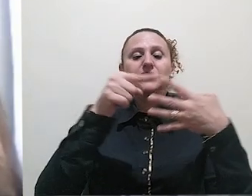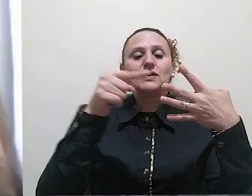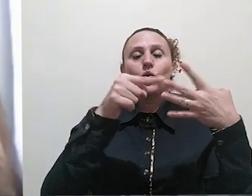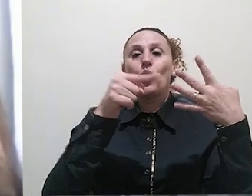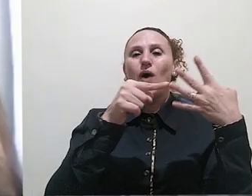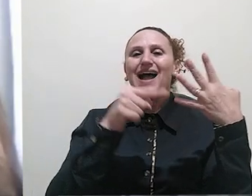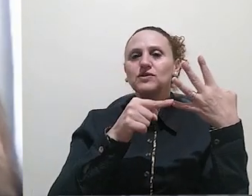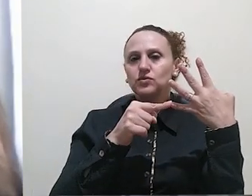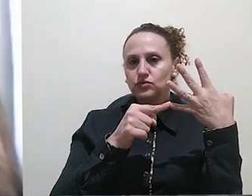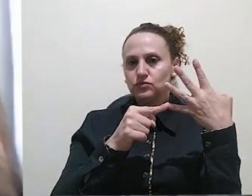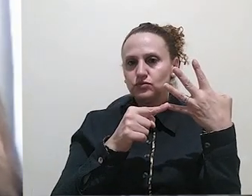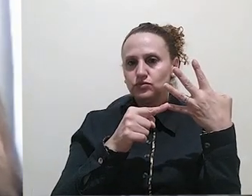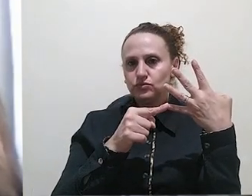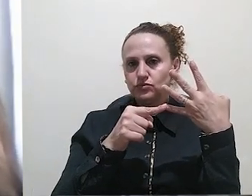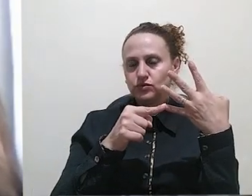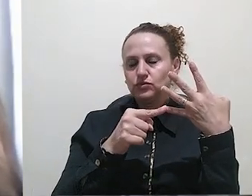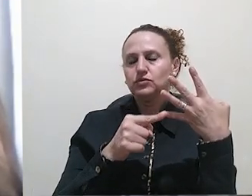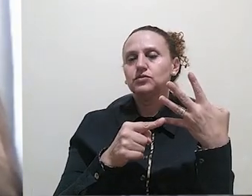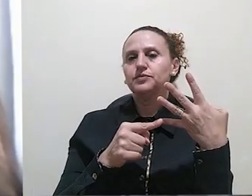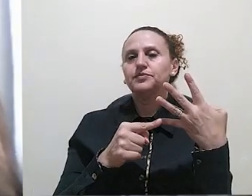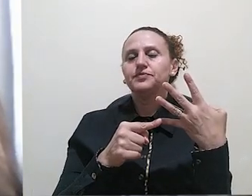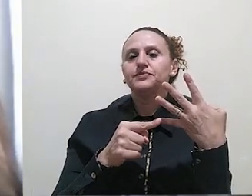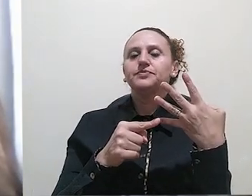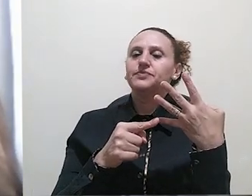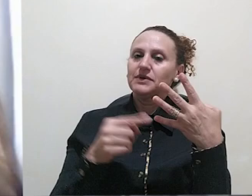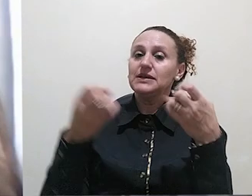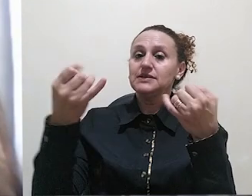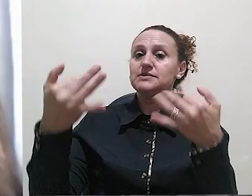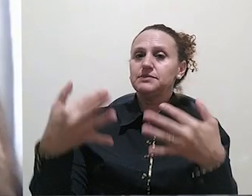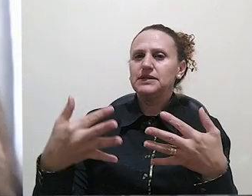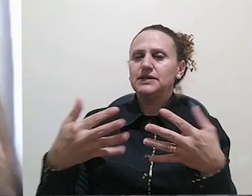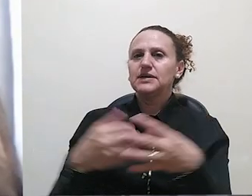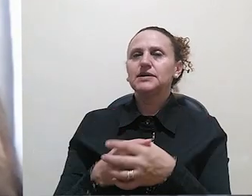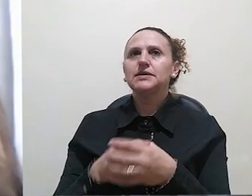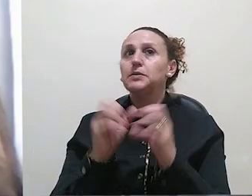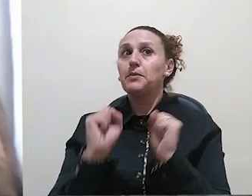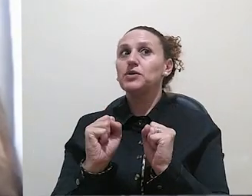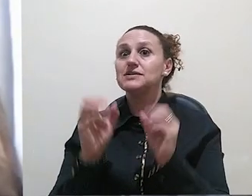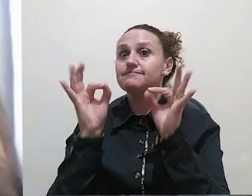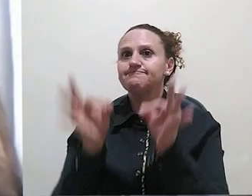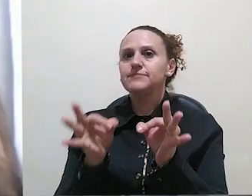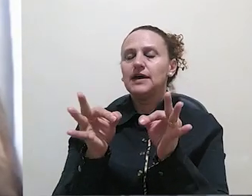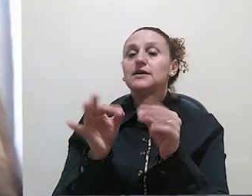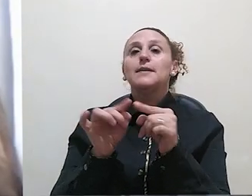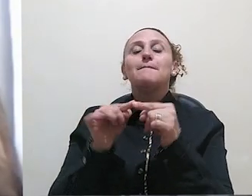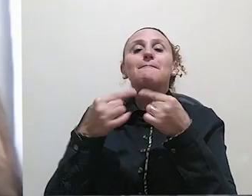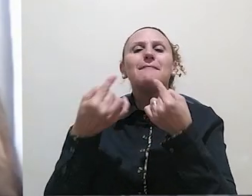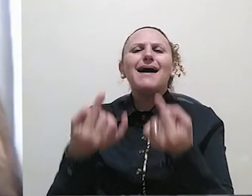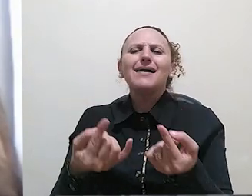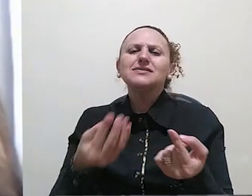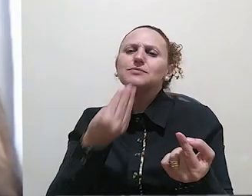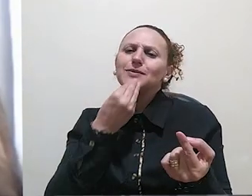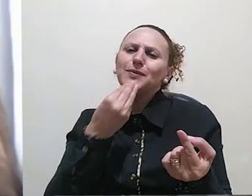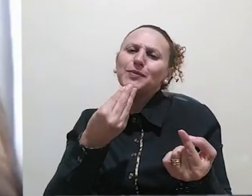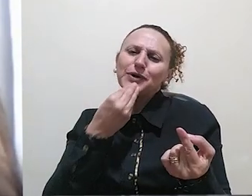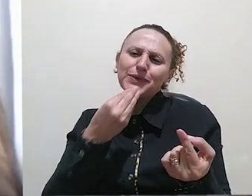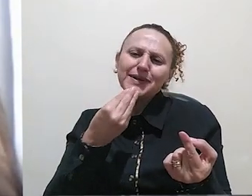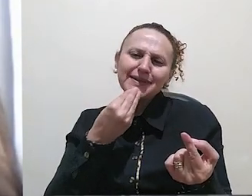ser tomadas como fórmulas fixas para a produção de uma boa resenha, mas sim como possibilidades e